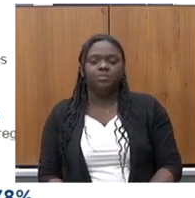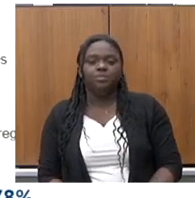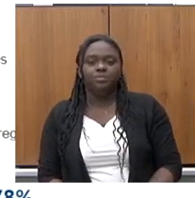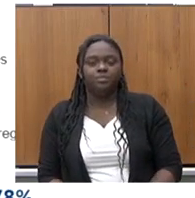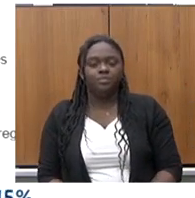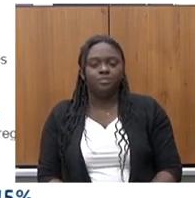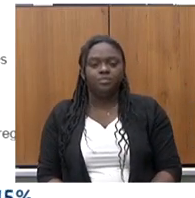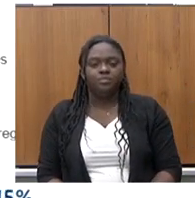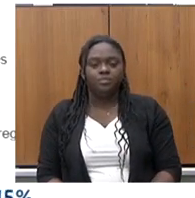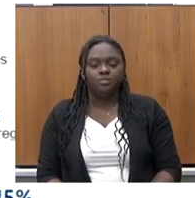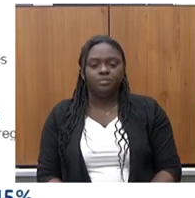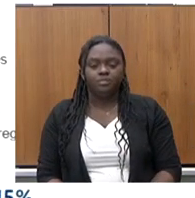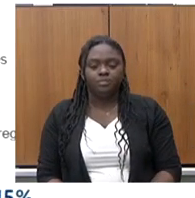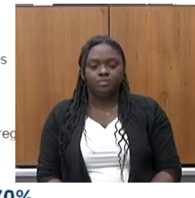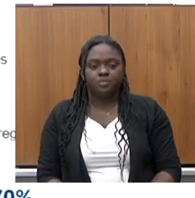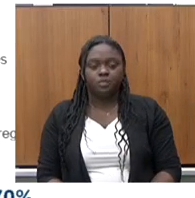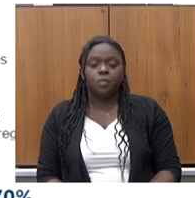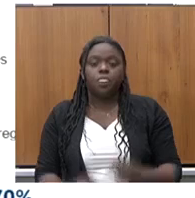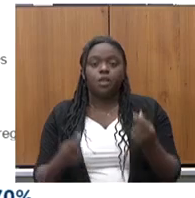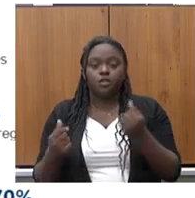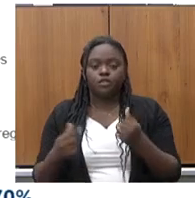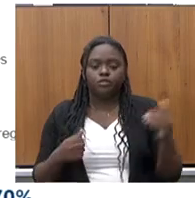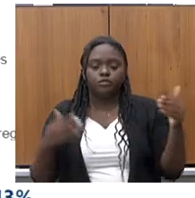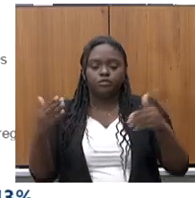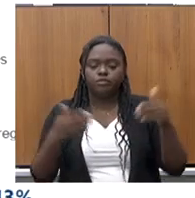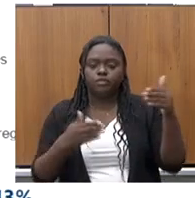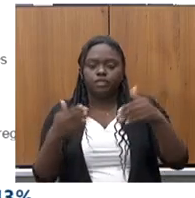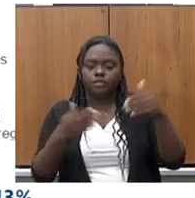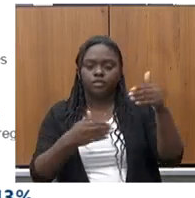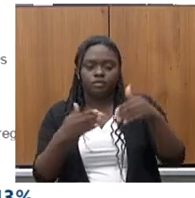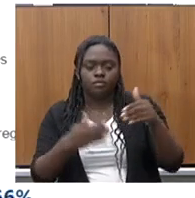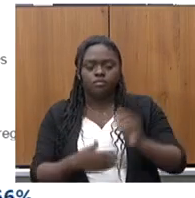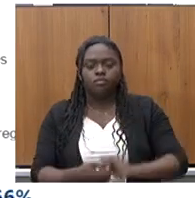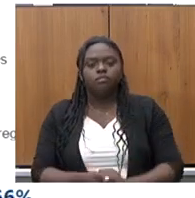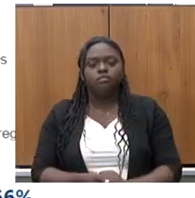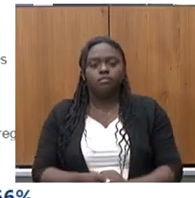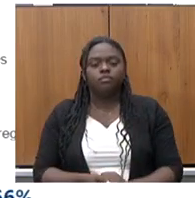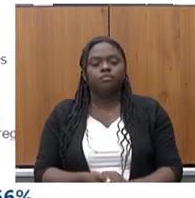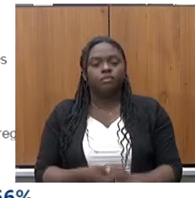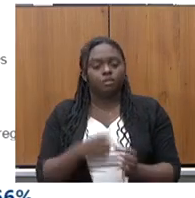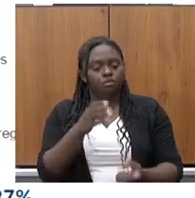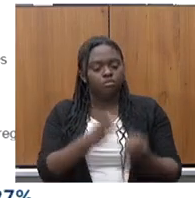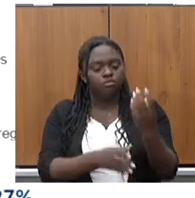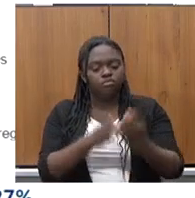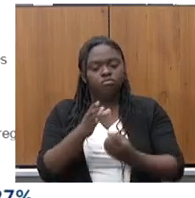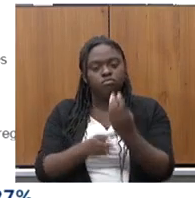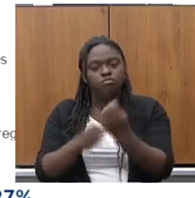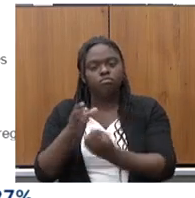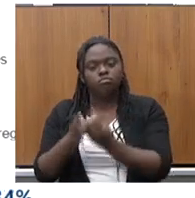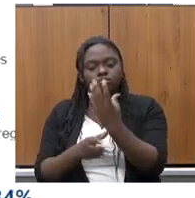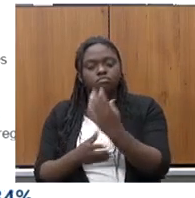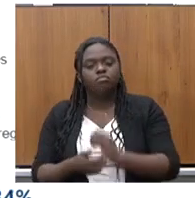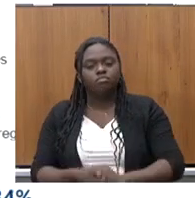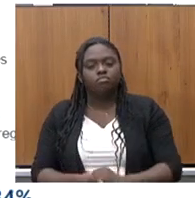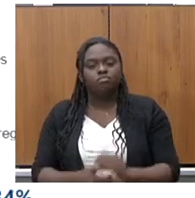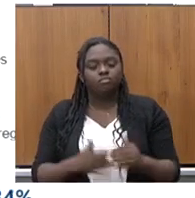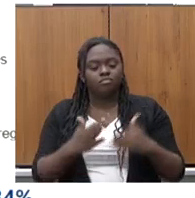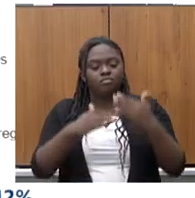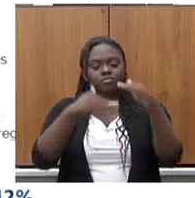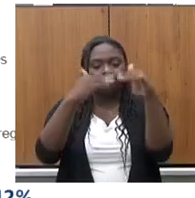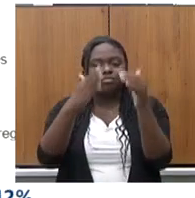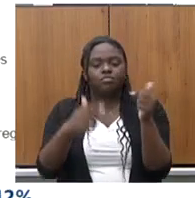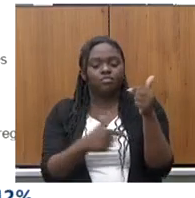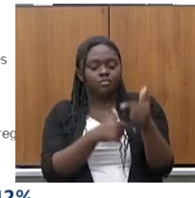Os investimentos chegando, se alocando, implementando os